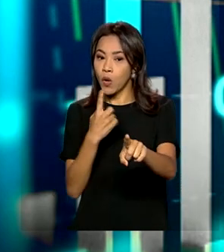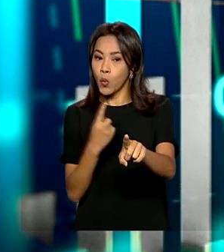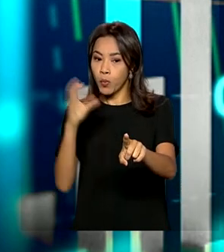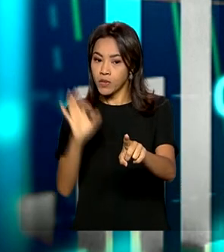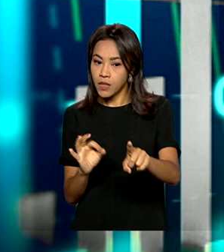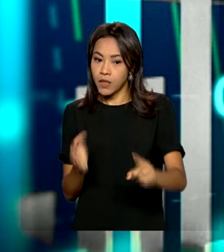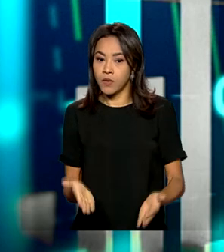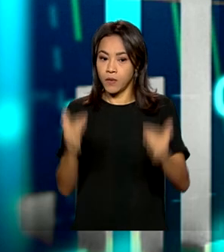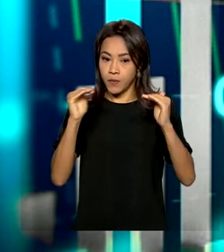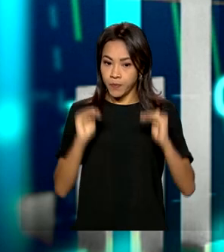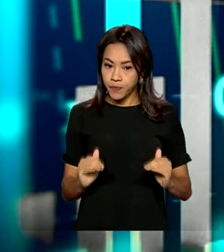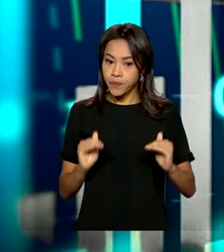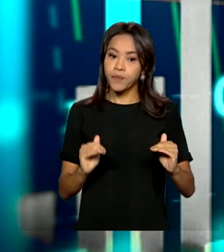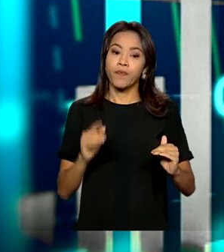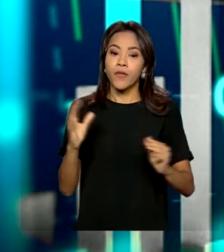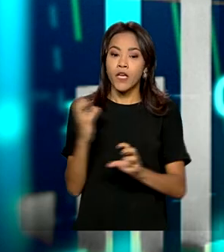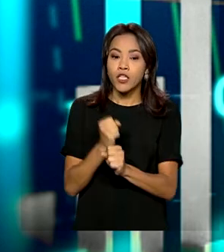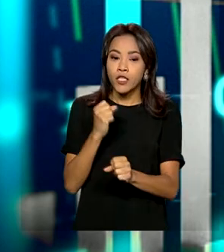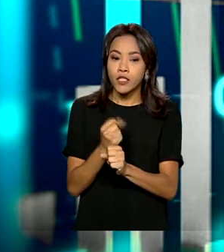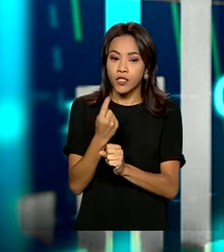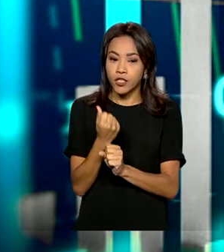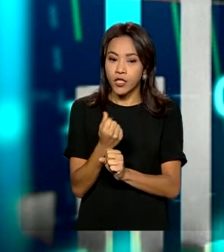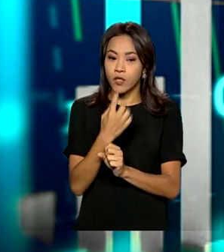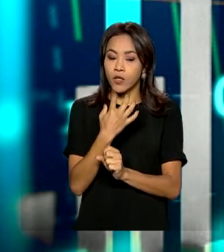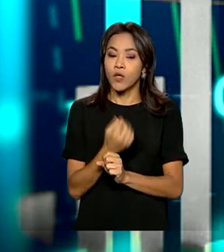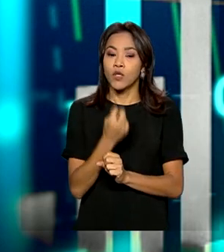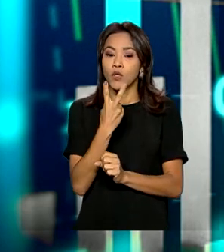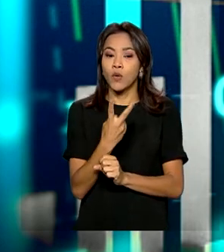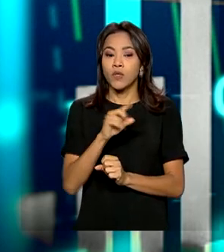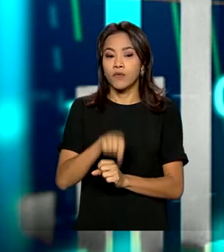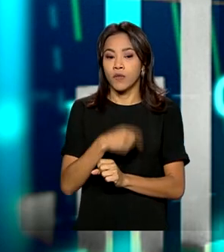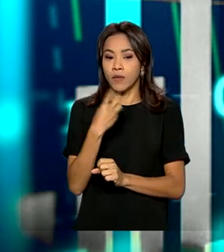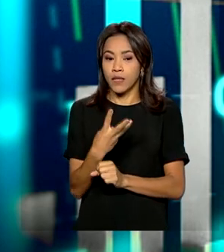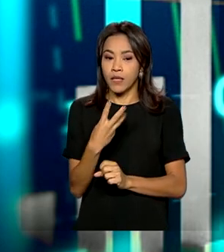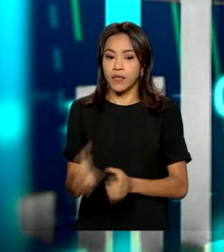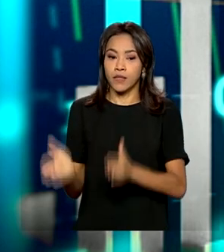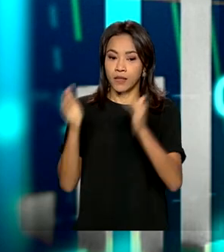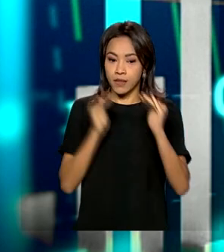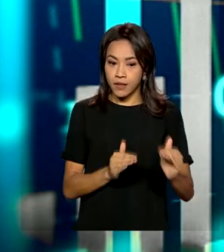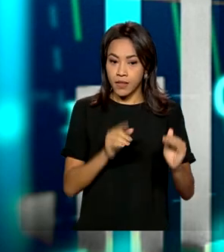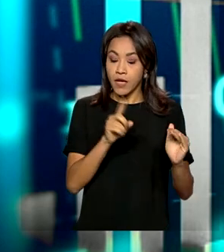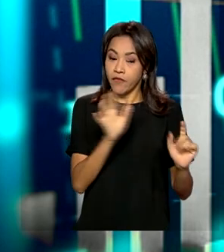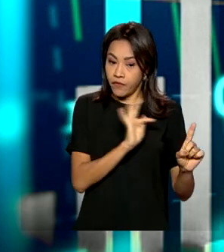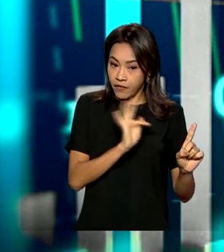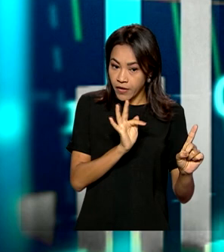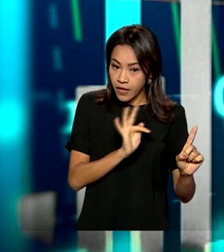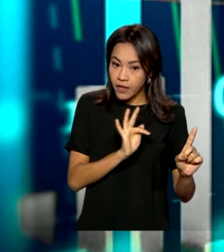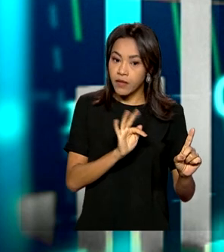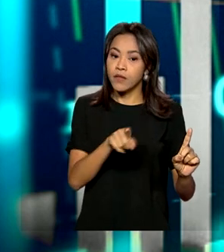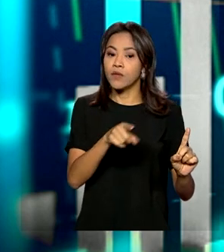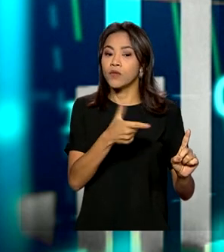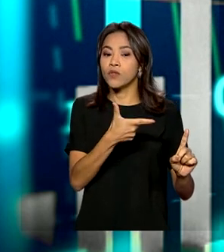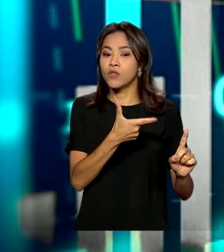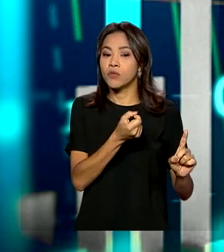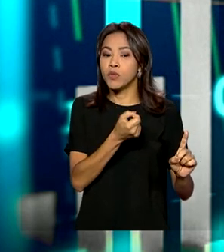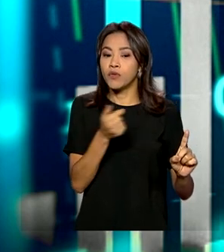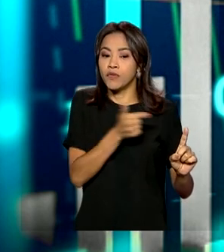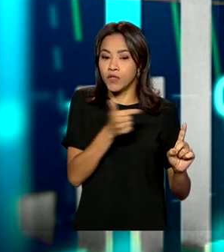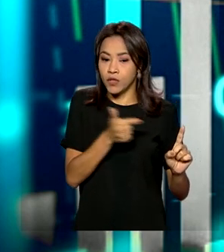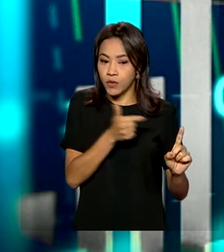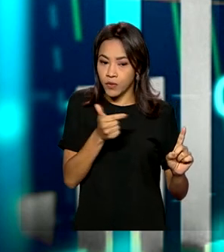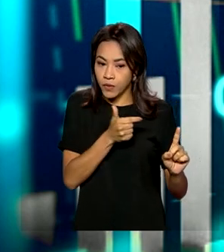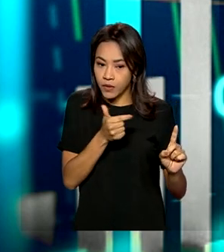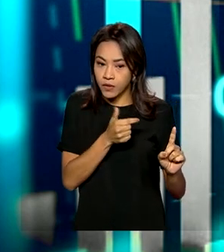em receita, 2,3%. Já o crescimento de fevereiro de 2022, em relação a fevereiro de 2021, o